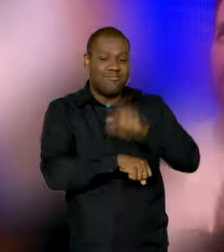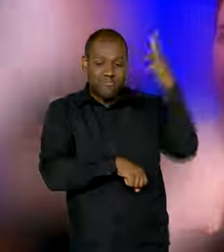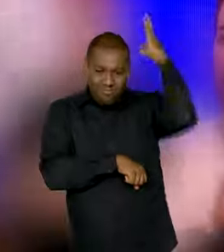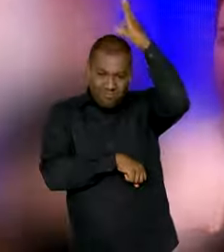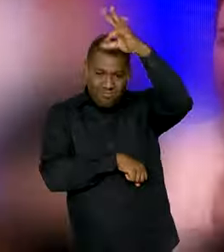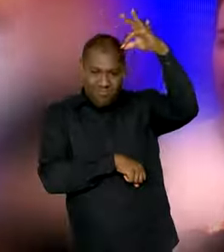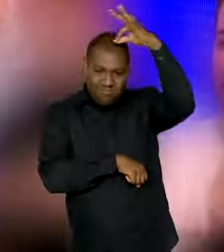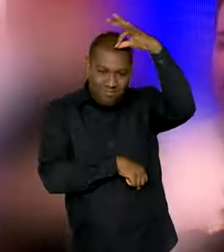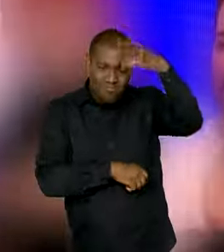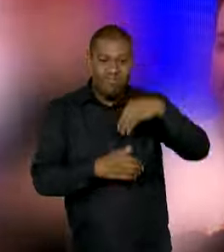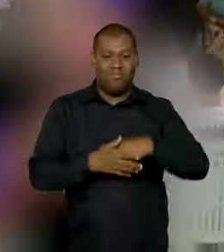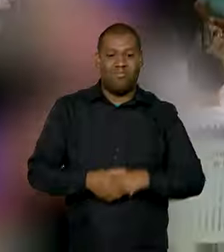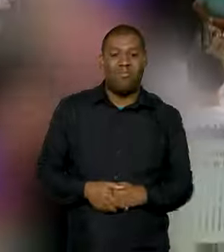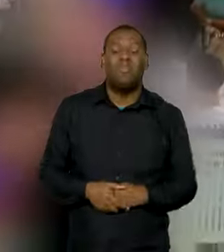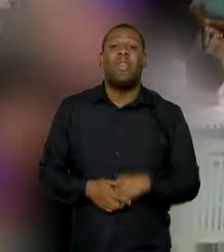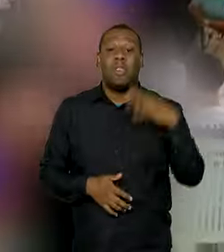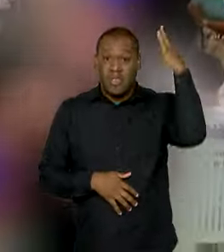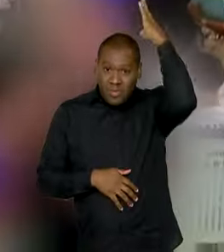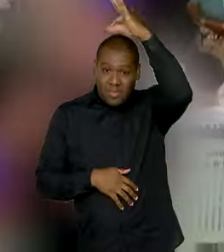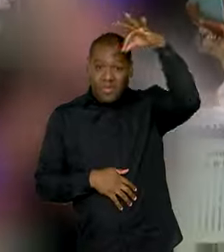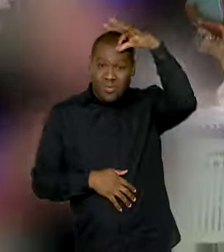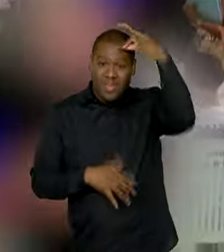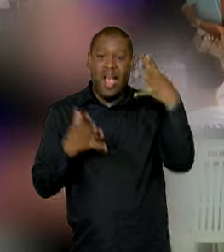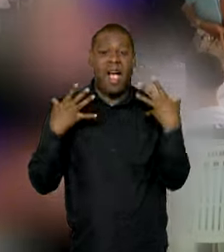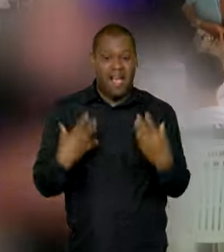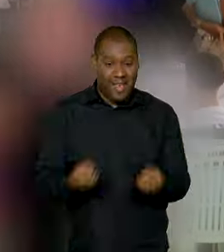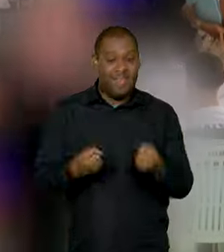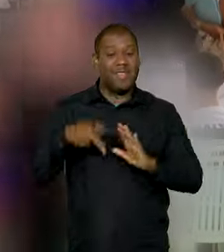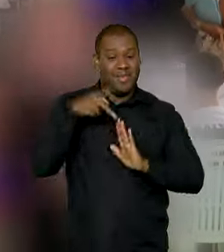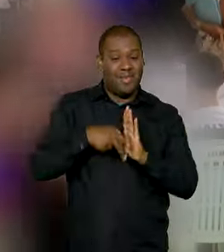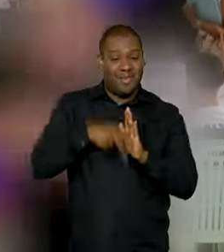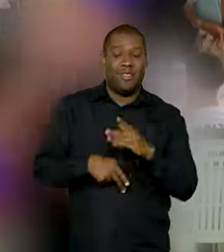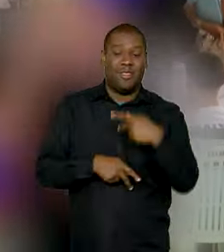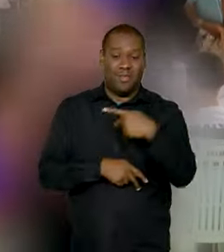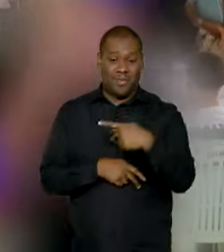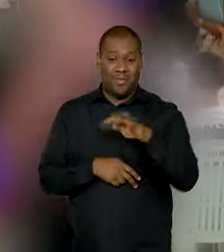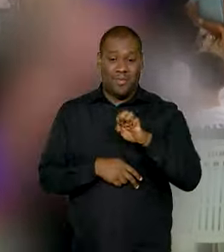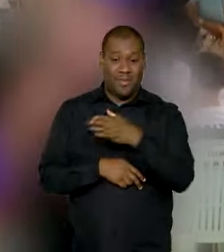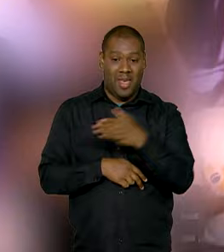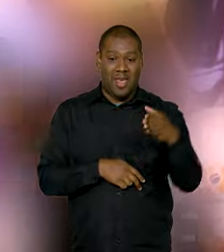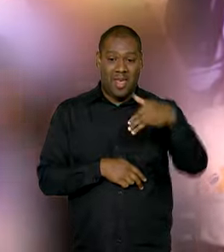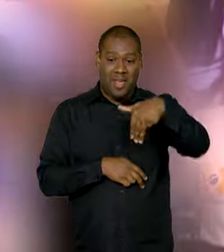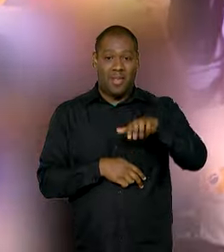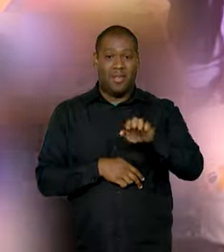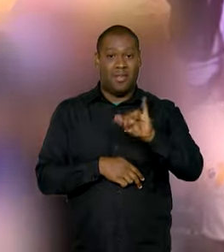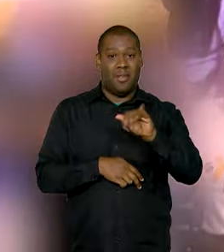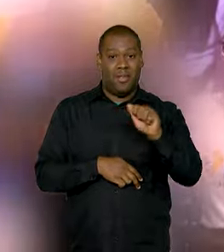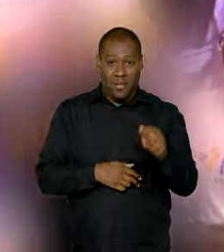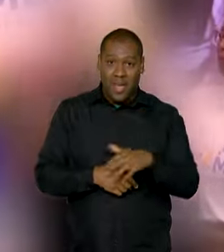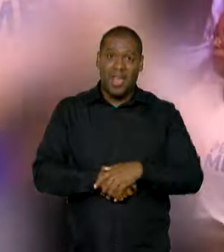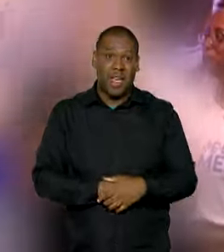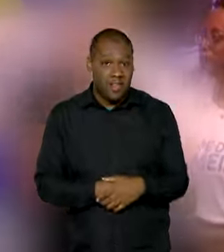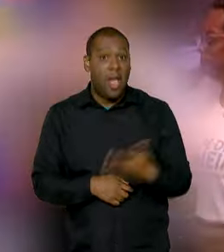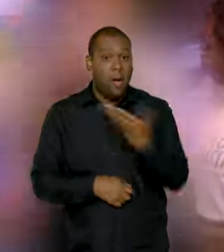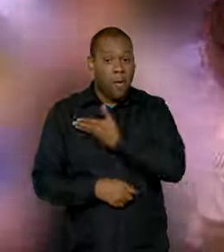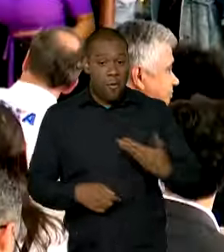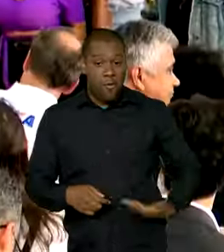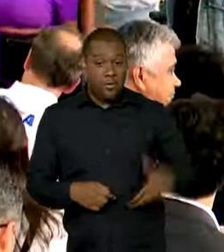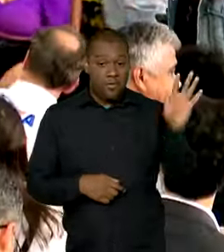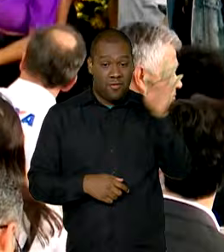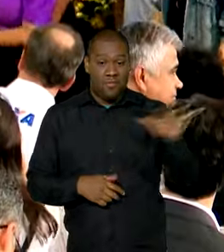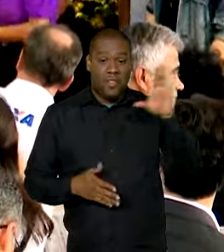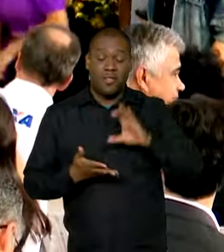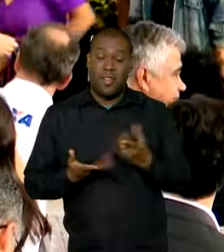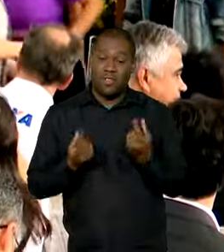a adesão do Espírito Santo ao programa Pé de Meia, o estado irá receber um investimento de 90 milhões de reais